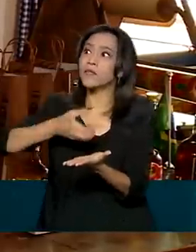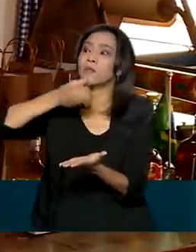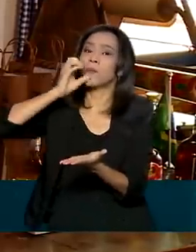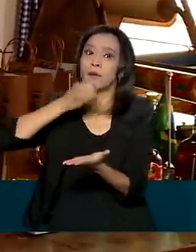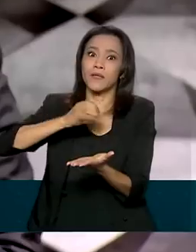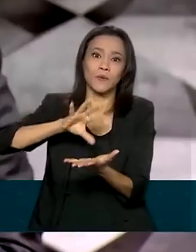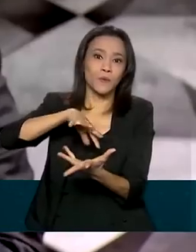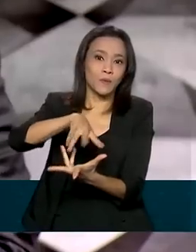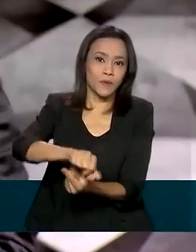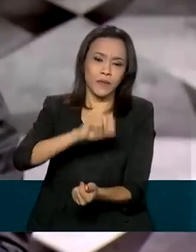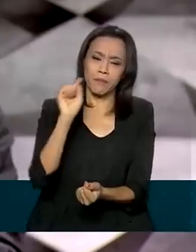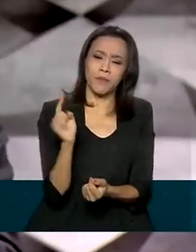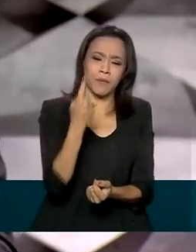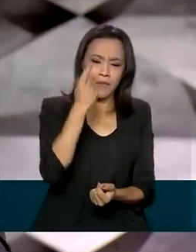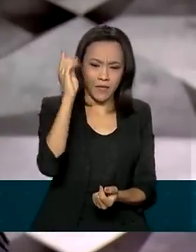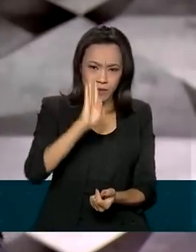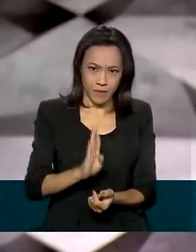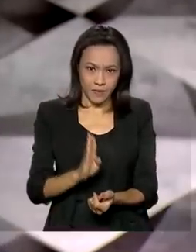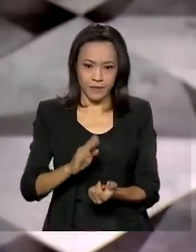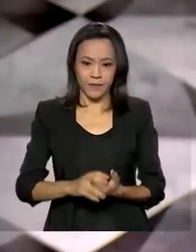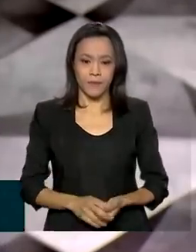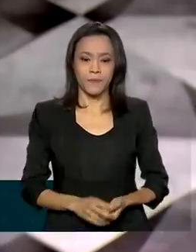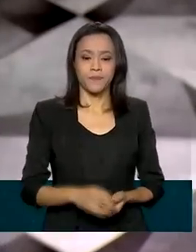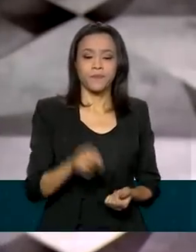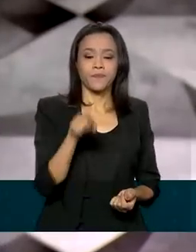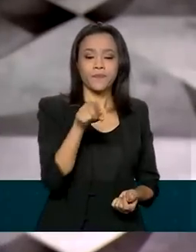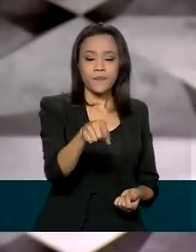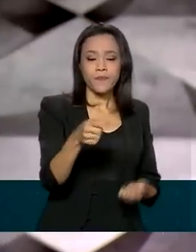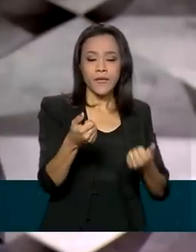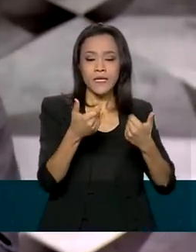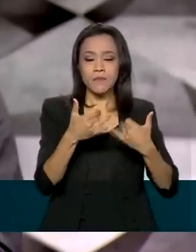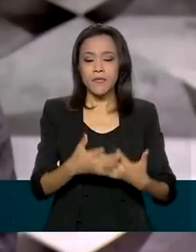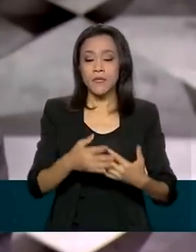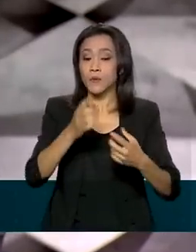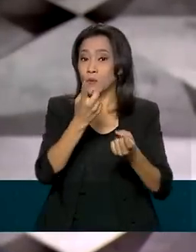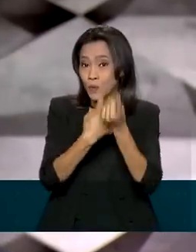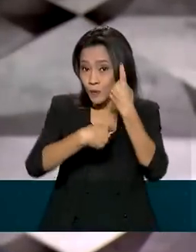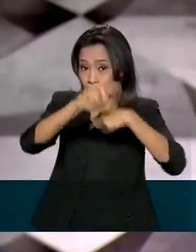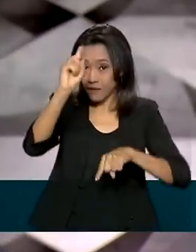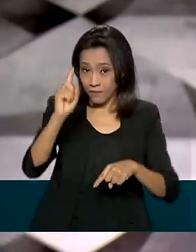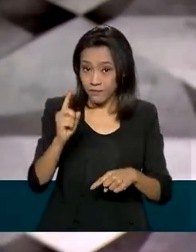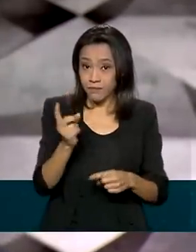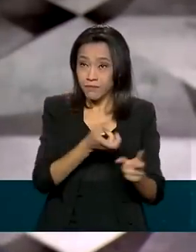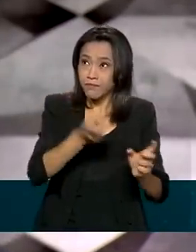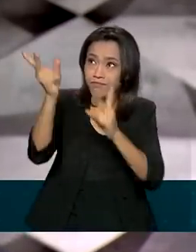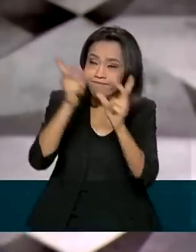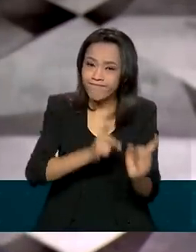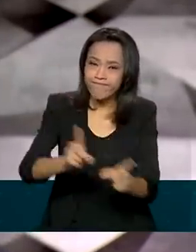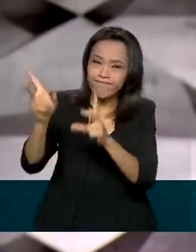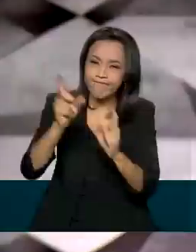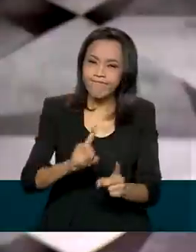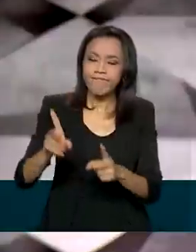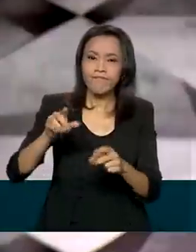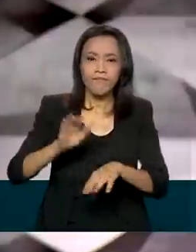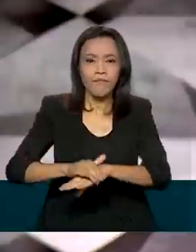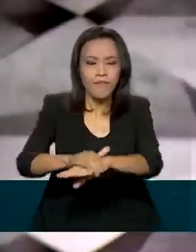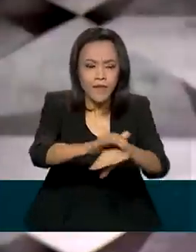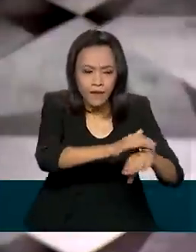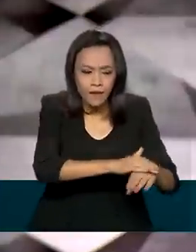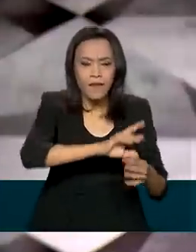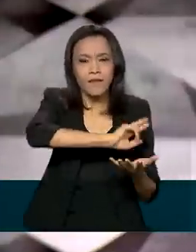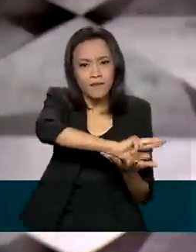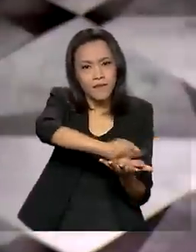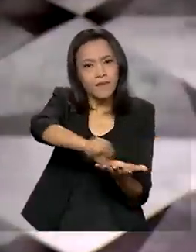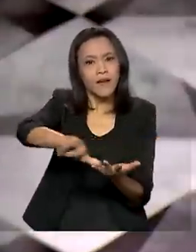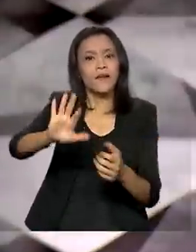no Brasil. Parte desse sucesso das nossas exportações eu acho que se devem às diversas iniciativas que